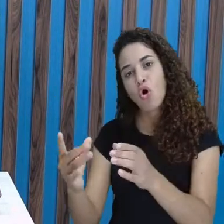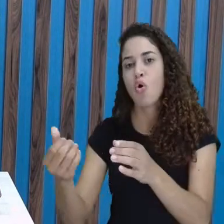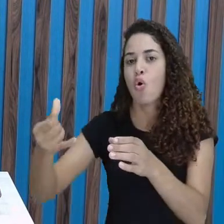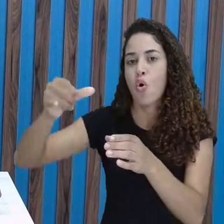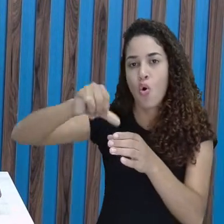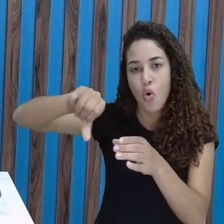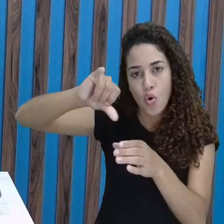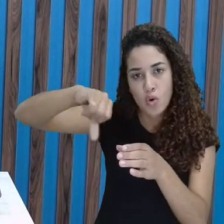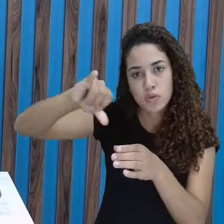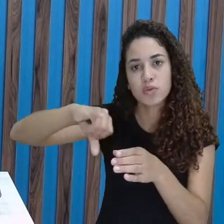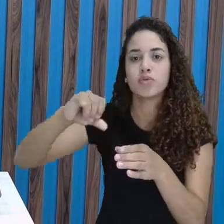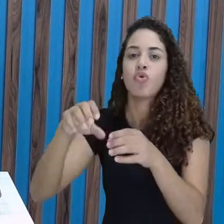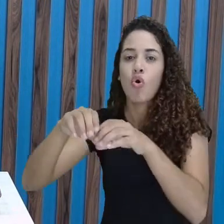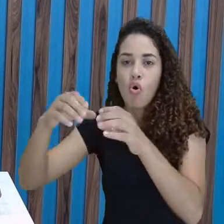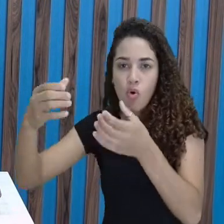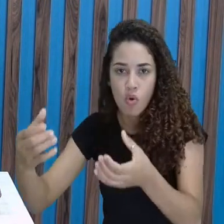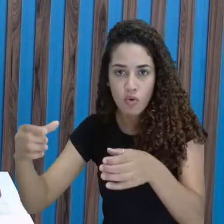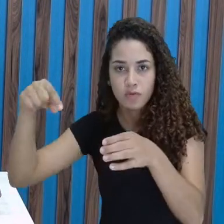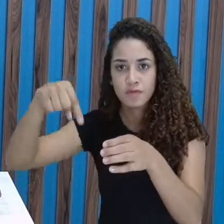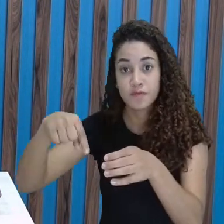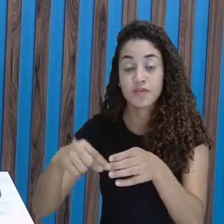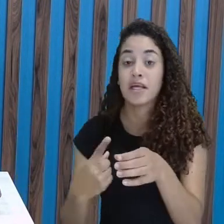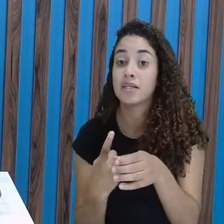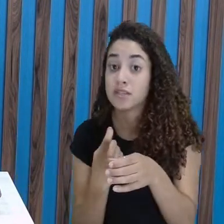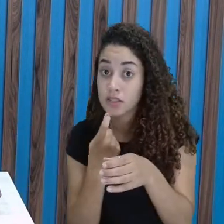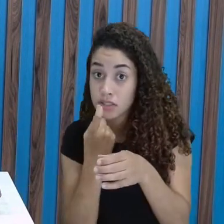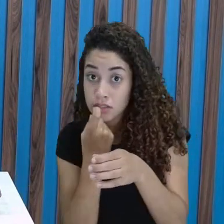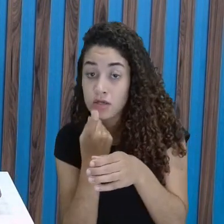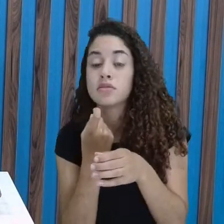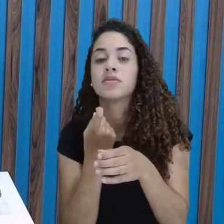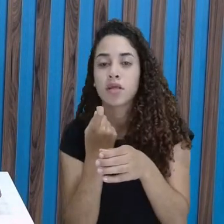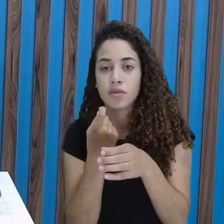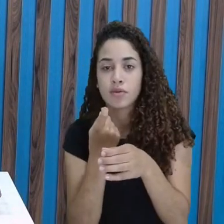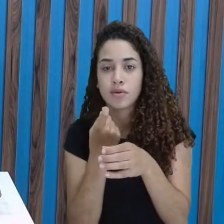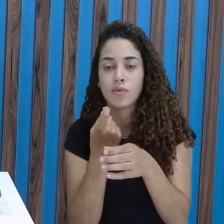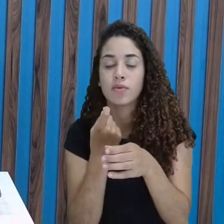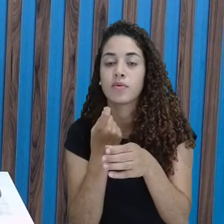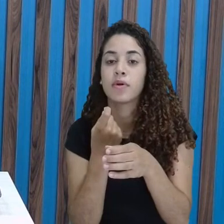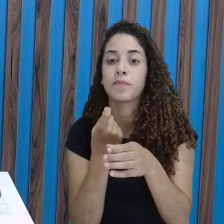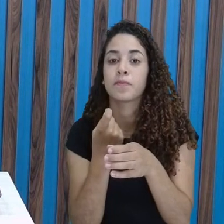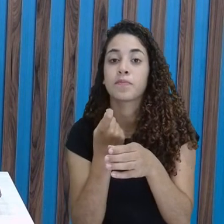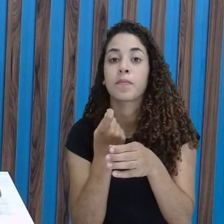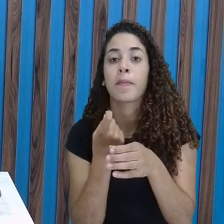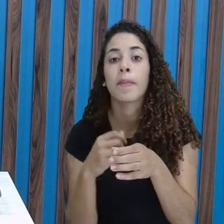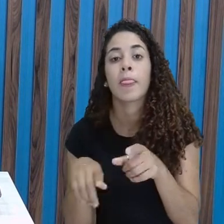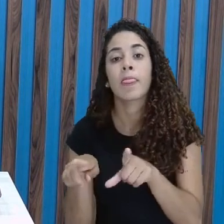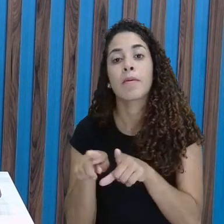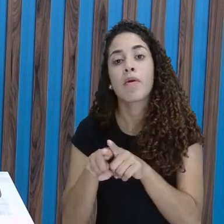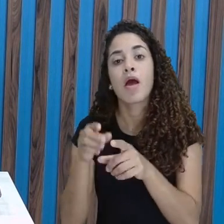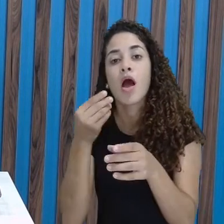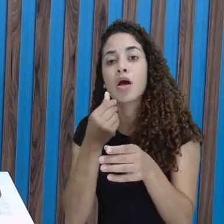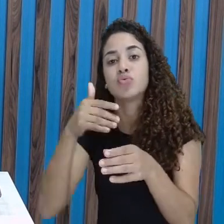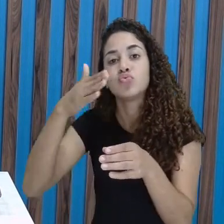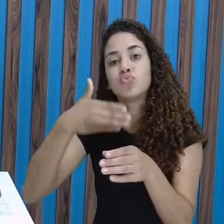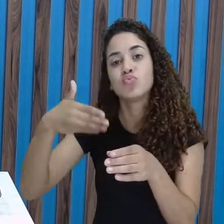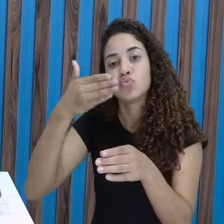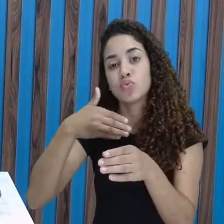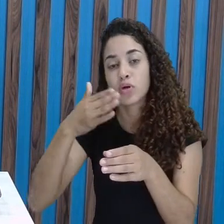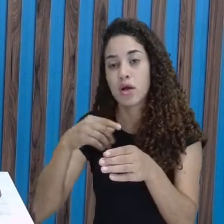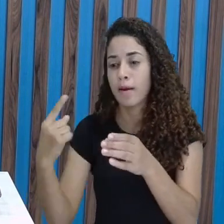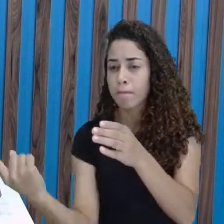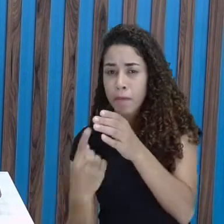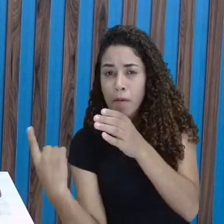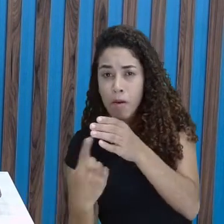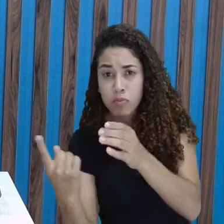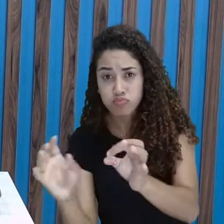óleo, os ovos, as cenouras raladinhas, tá? Cortadinhas e o açúcar. Quando você